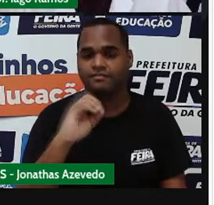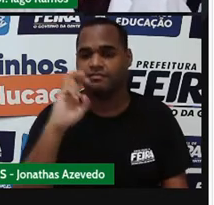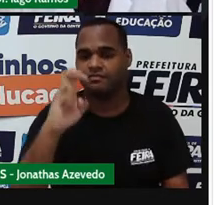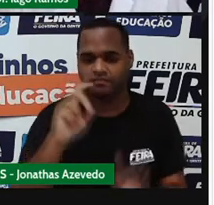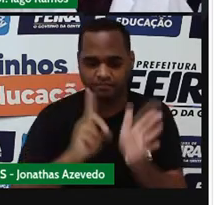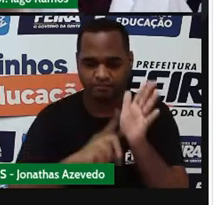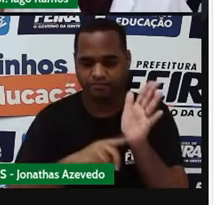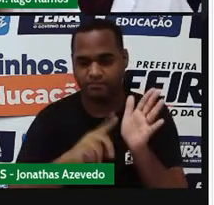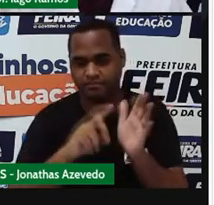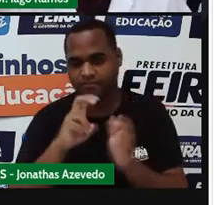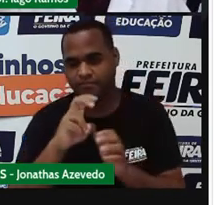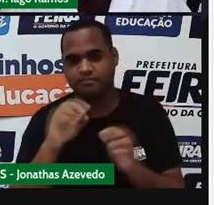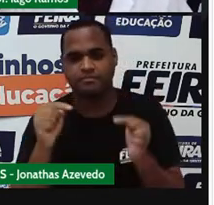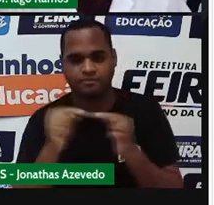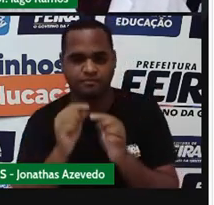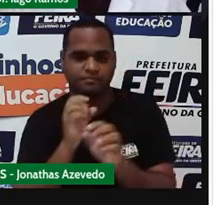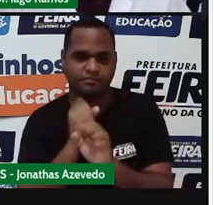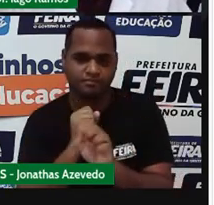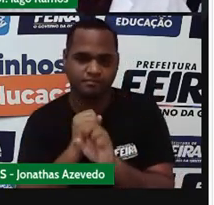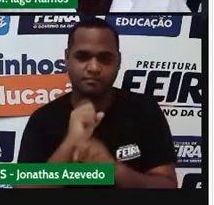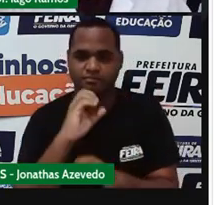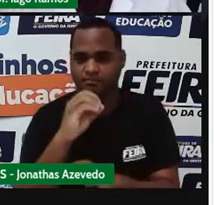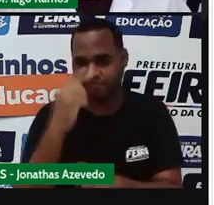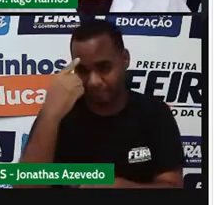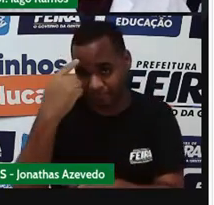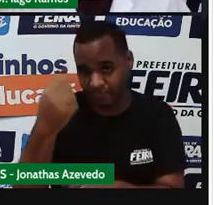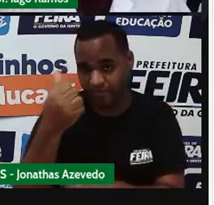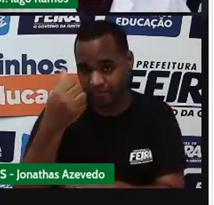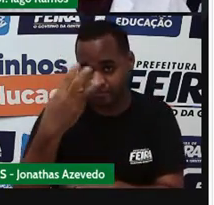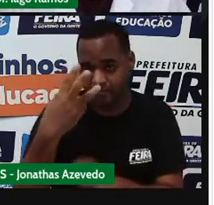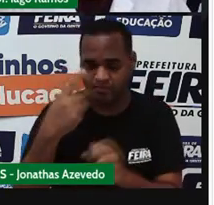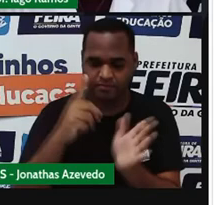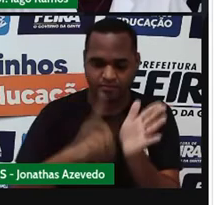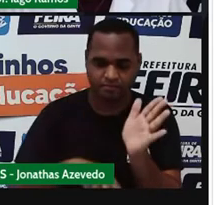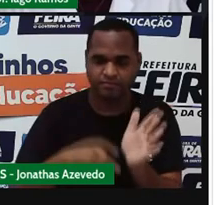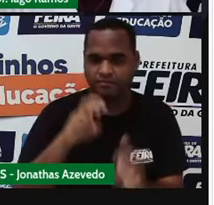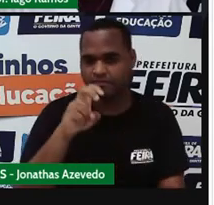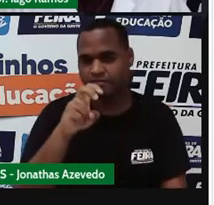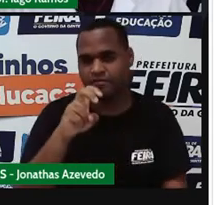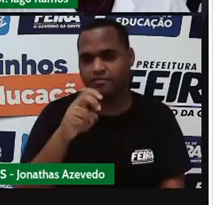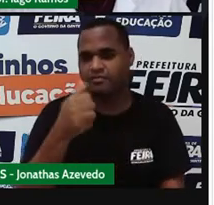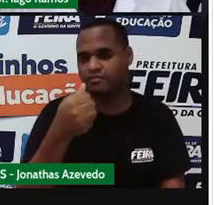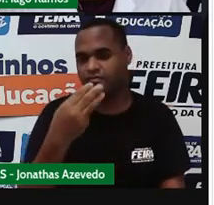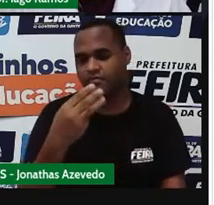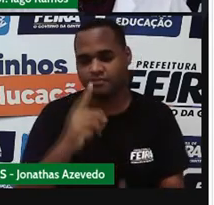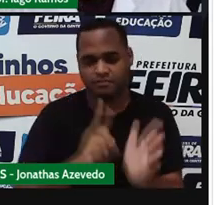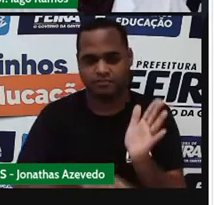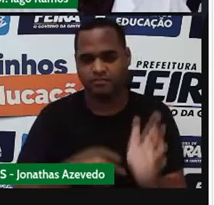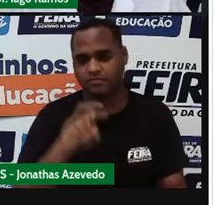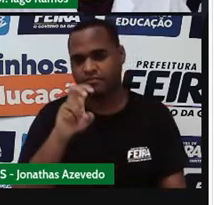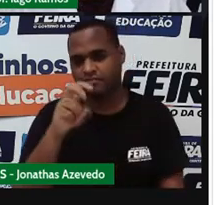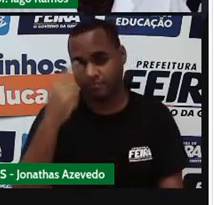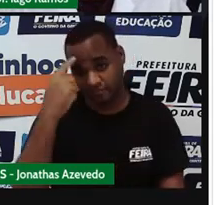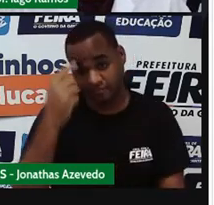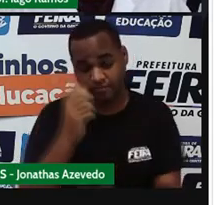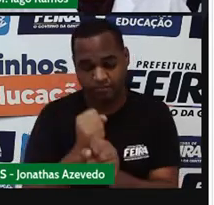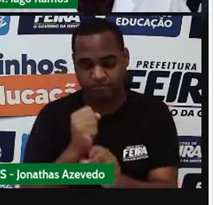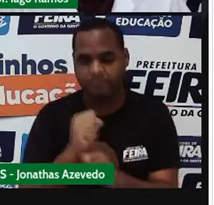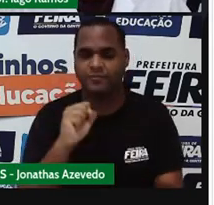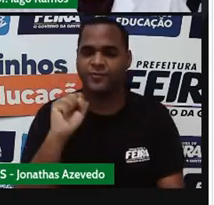Igual. do outro lado ficou 13 menos 5. 13 menos 5 dá 8.